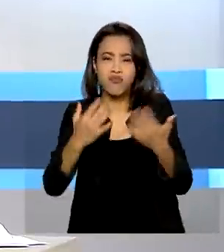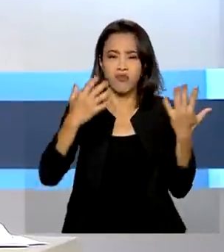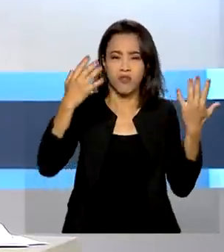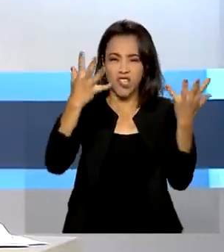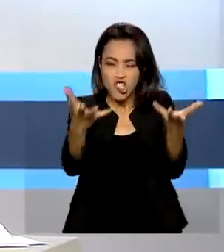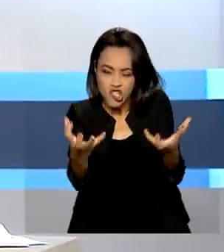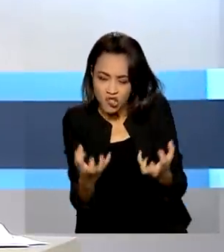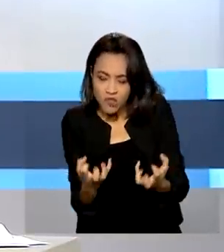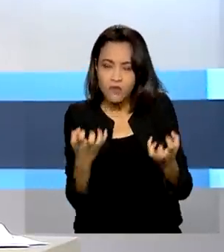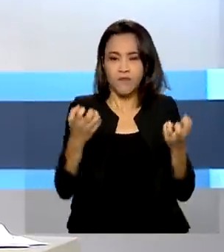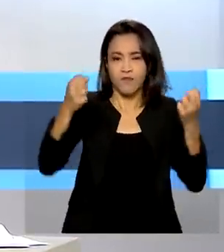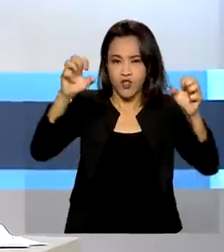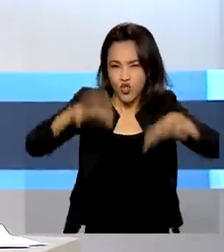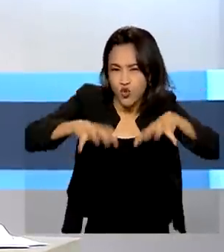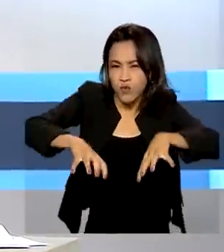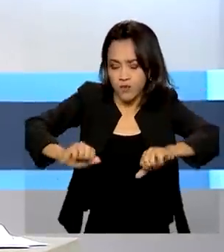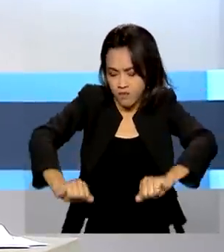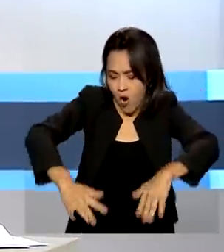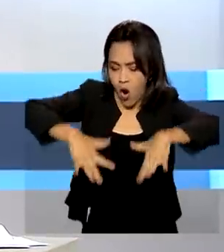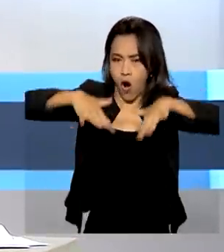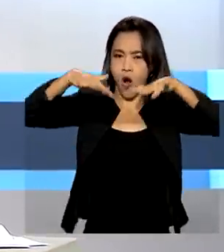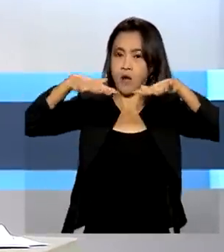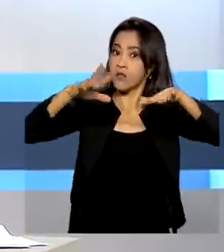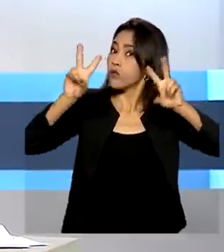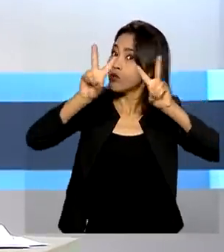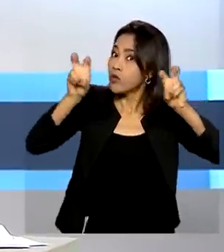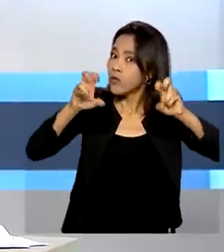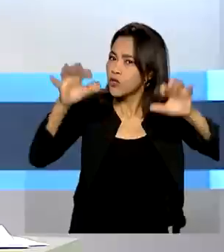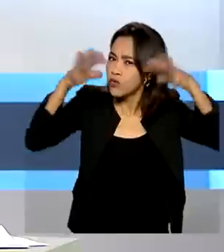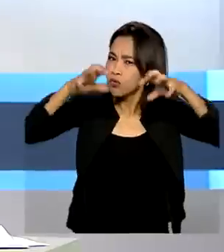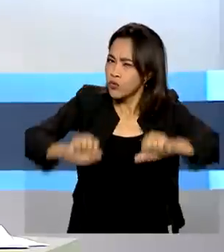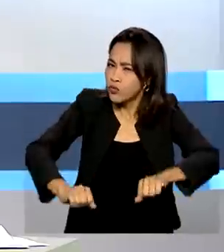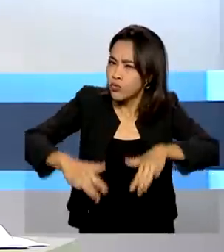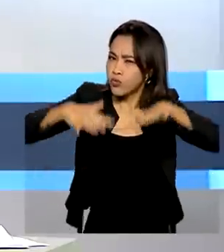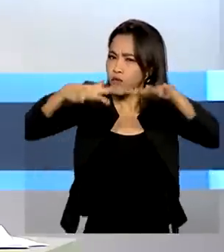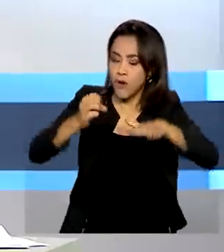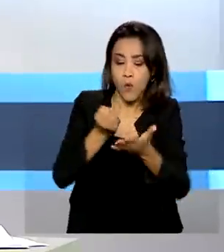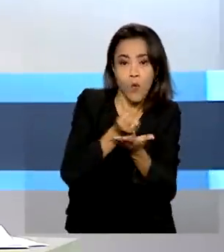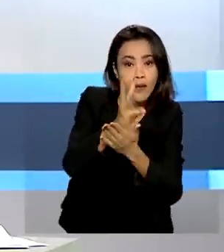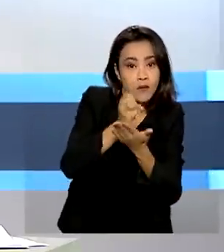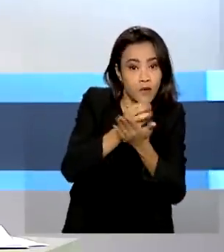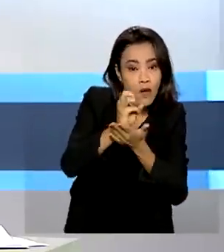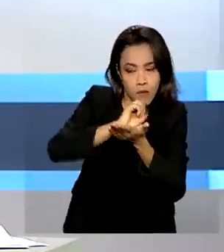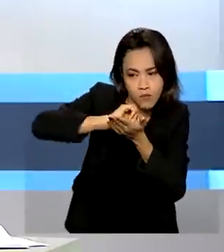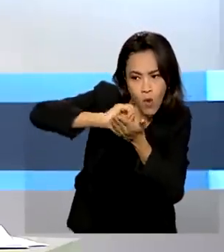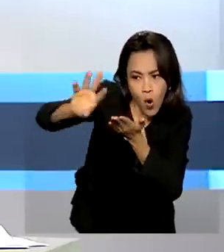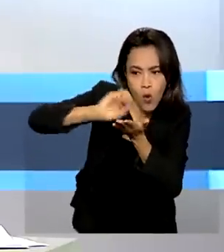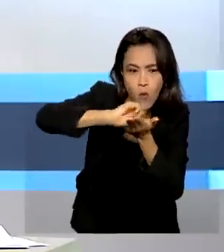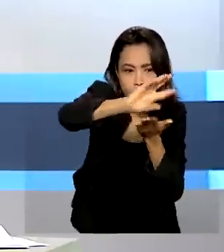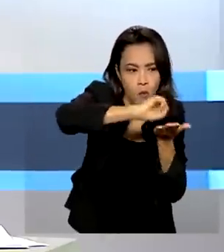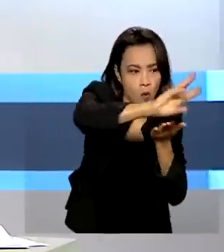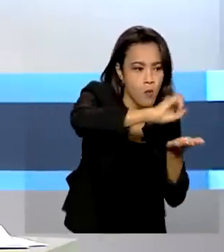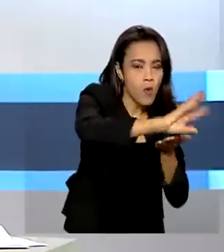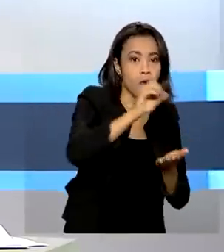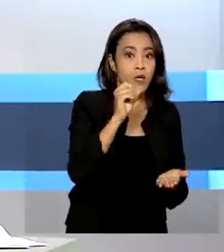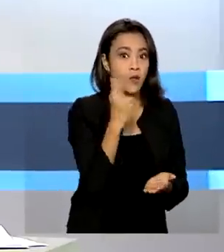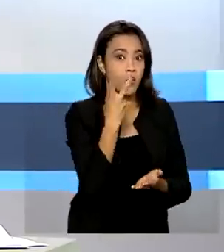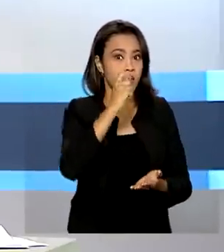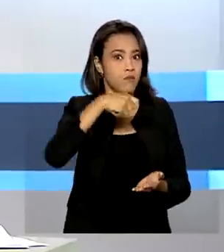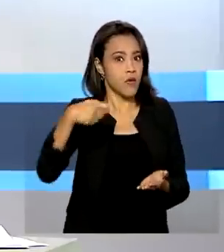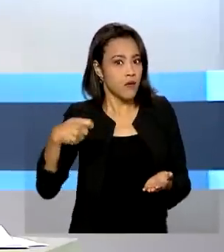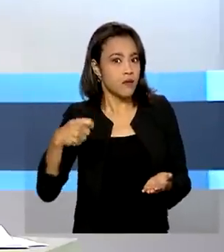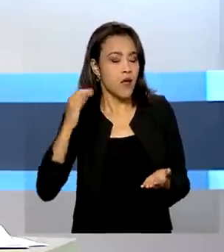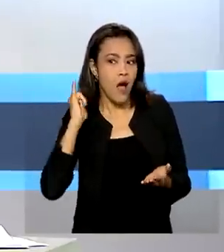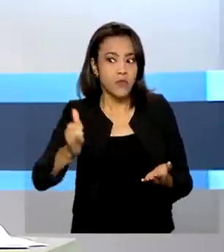secas e enchentes. Em relação às chuvas, o WhatsApp deve emitir alertas à população em até dois meses, a